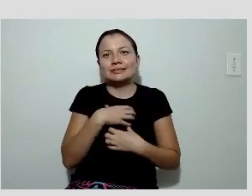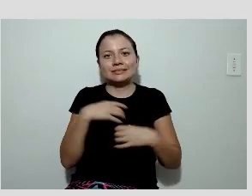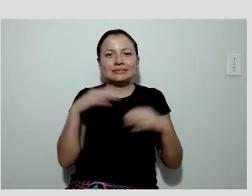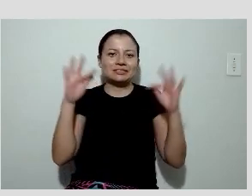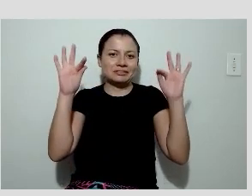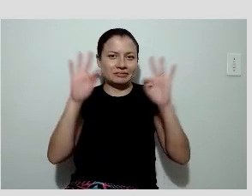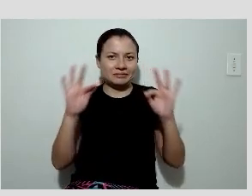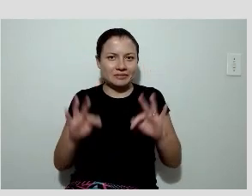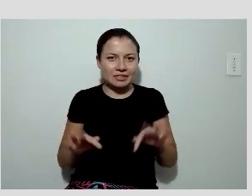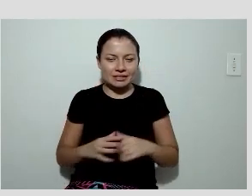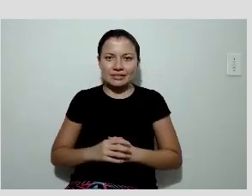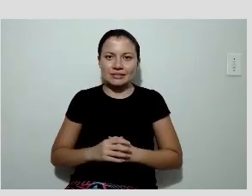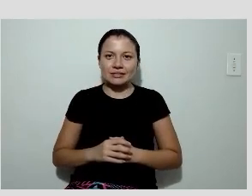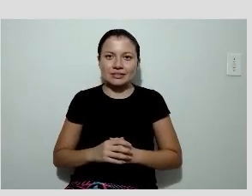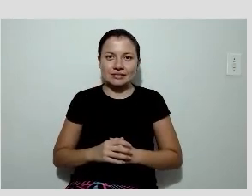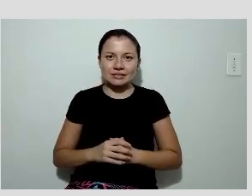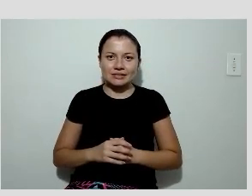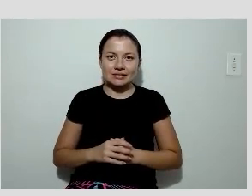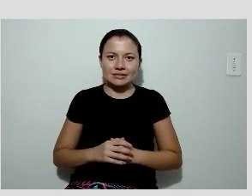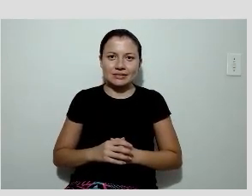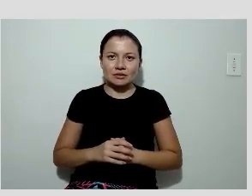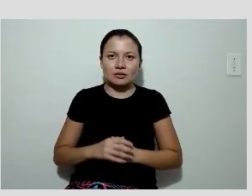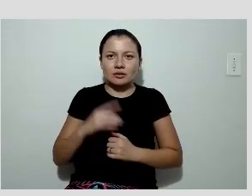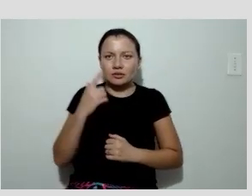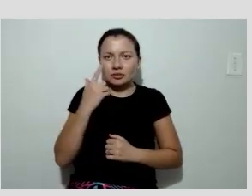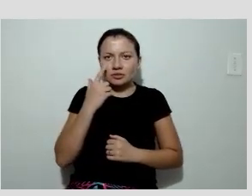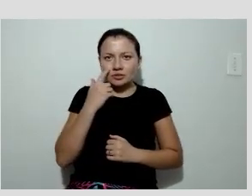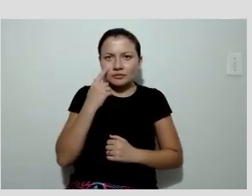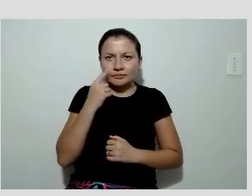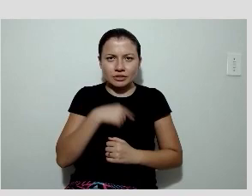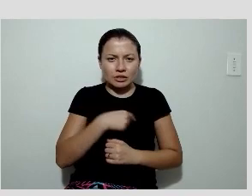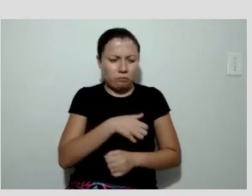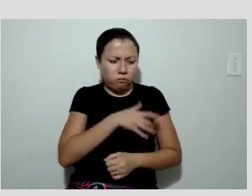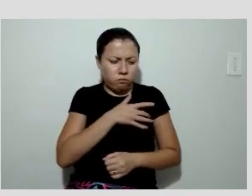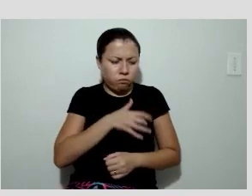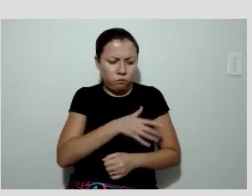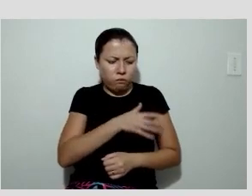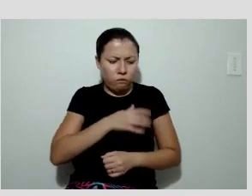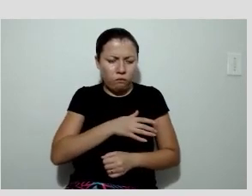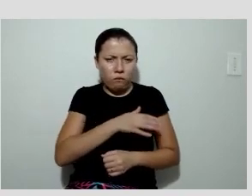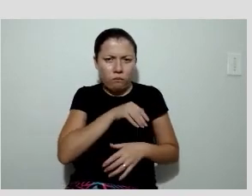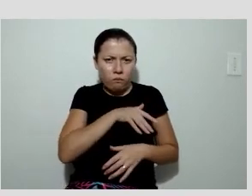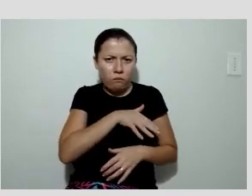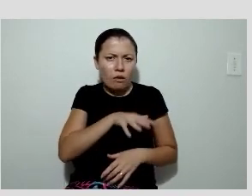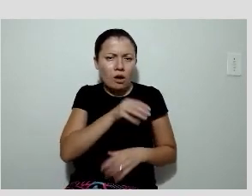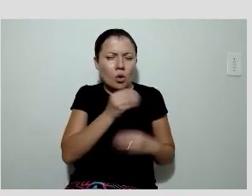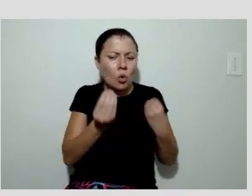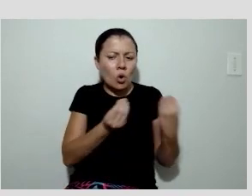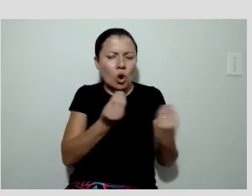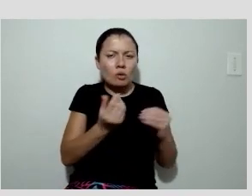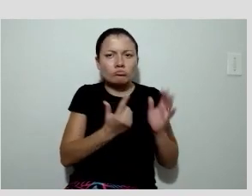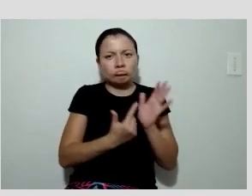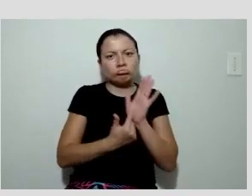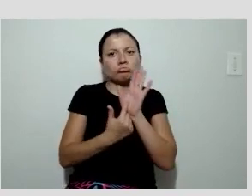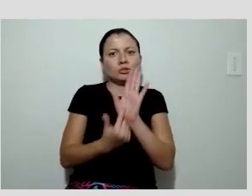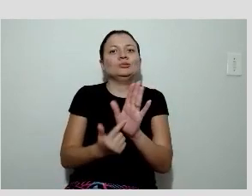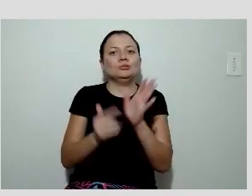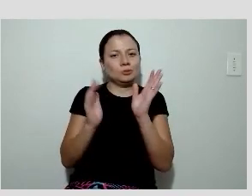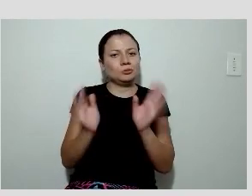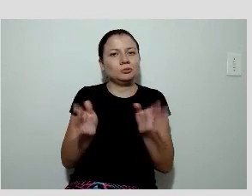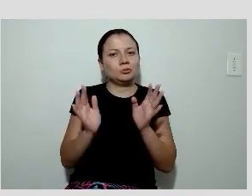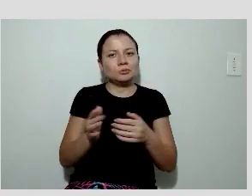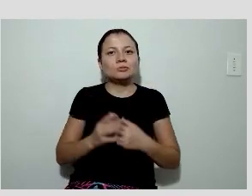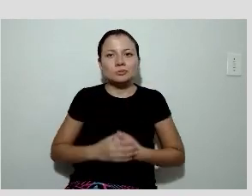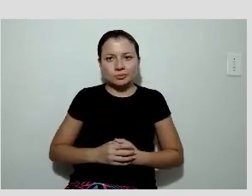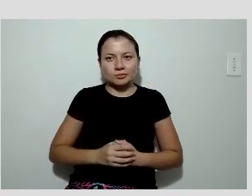Essa é a imagem de fluxo, o Dr. Claudio já mostrou na apresentação dele também, então, mostra o momento que o